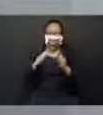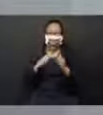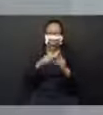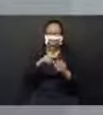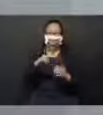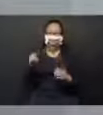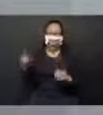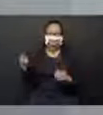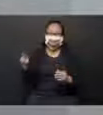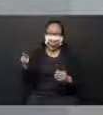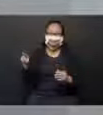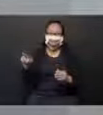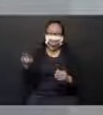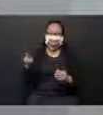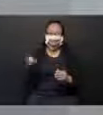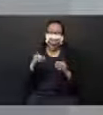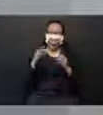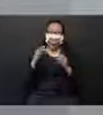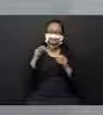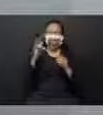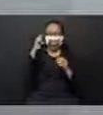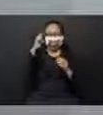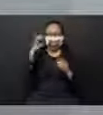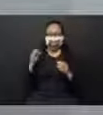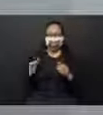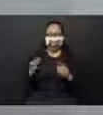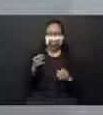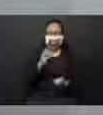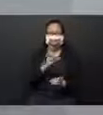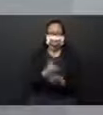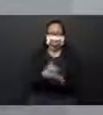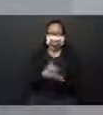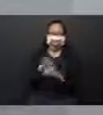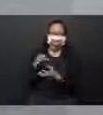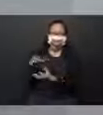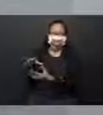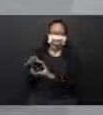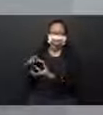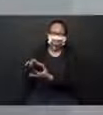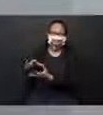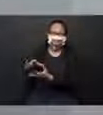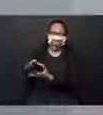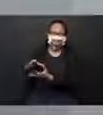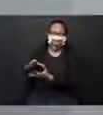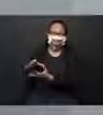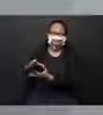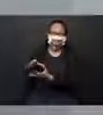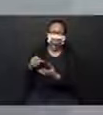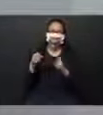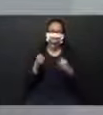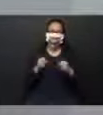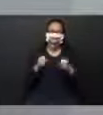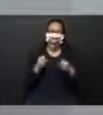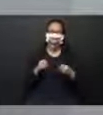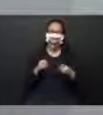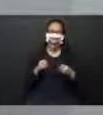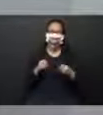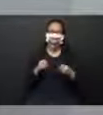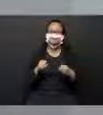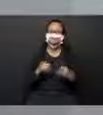certeza vão encontrar as sombras, né? E o que nós vamos precisar? Olha só!